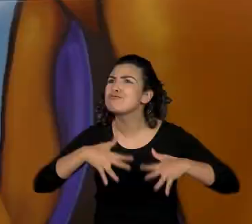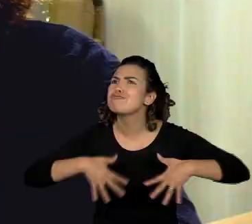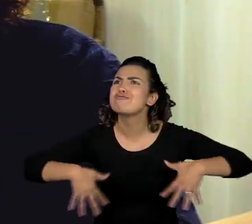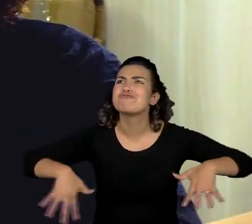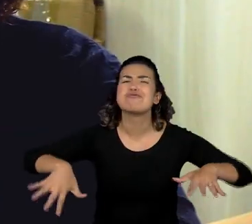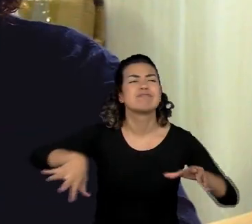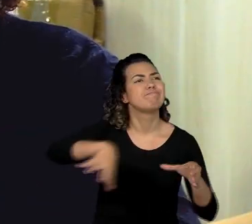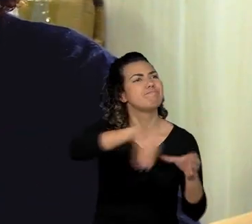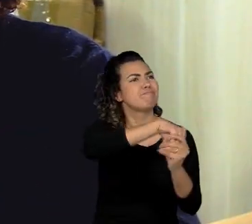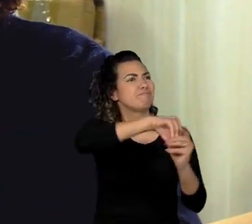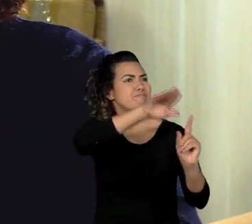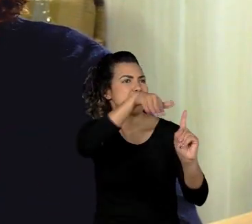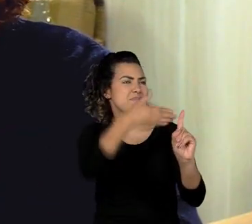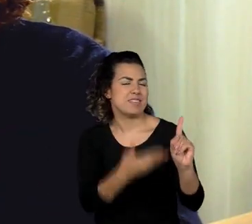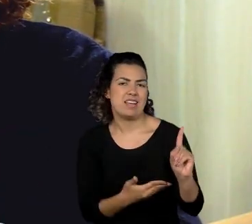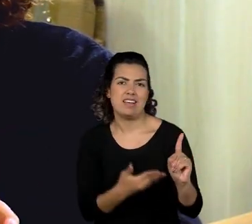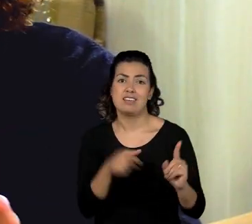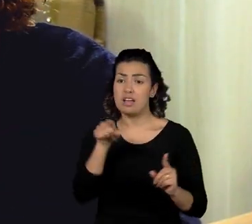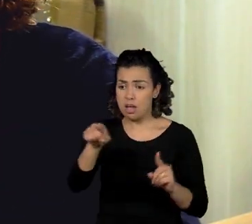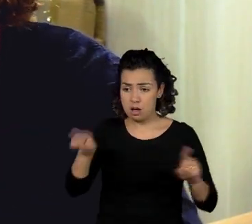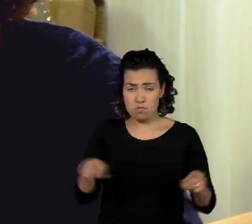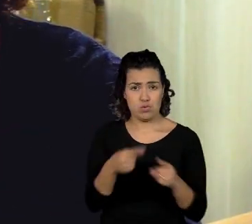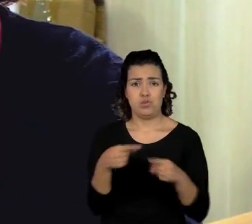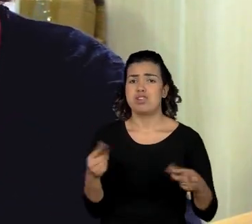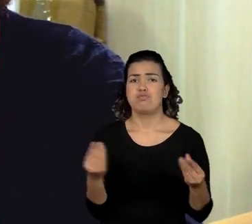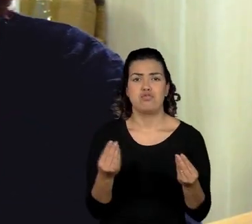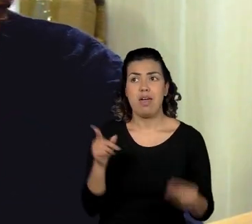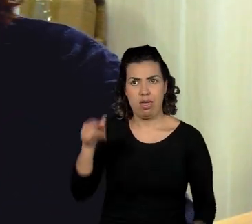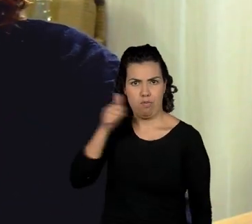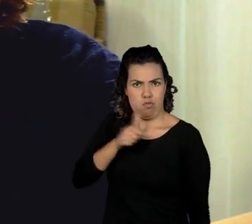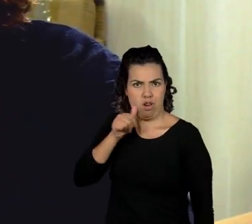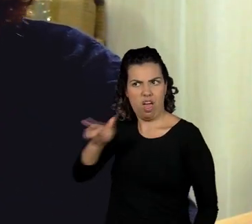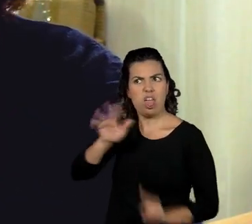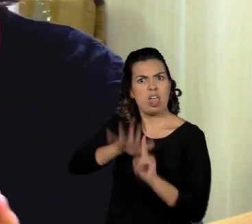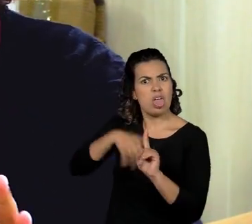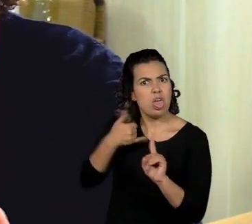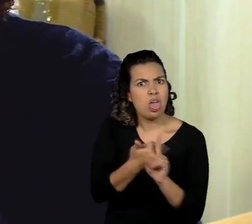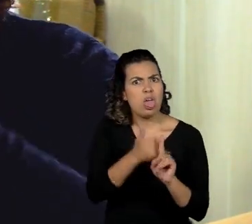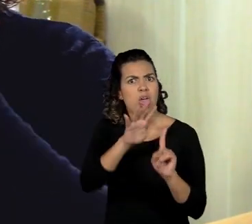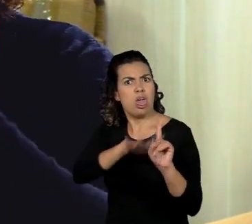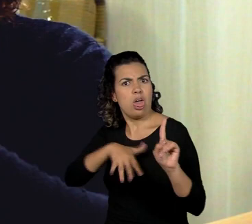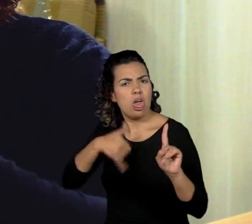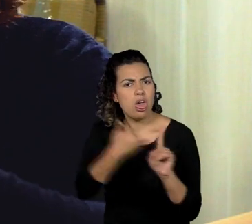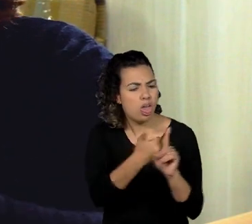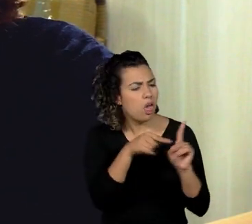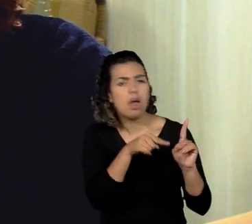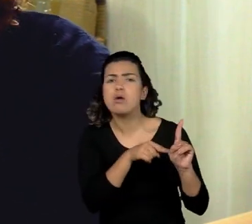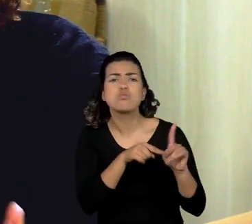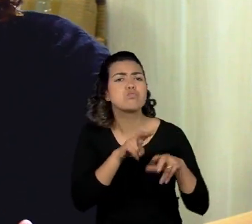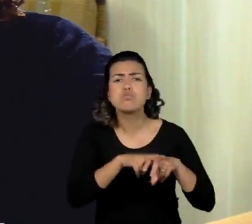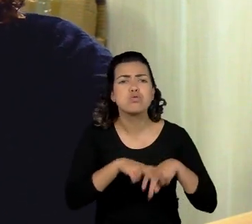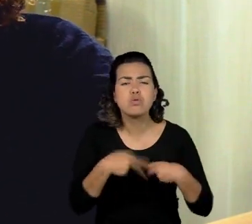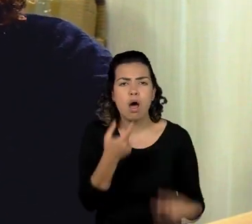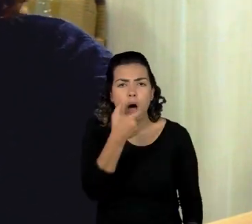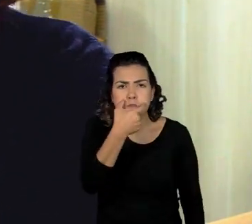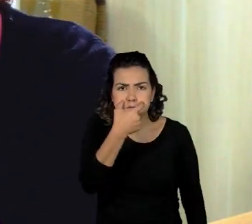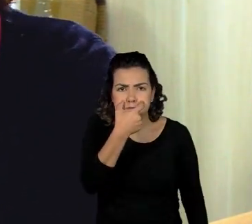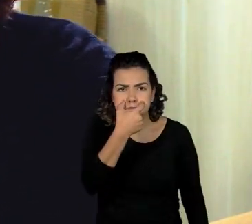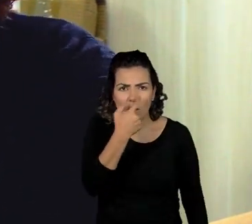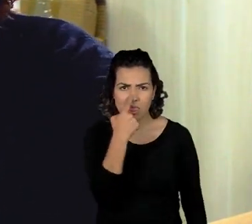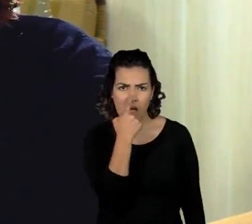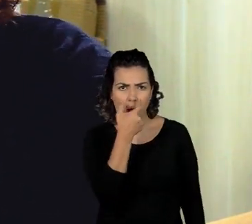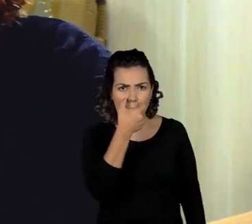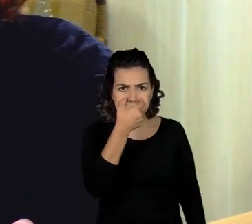cultural. É uma música que foi inspirada de uma mulher que sofreu muito bullying, e faz por causa do nariz dela. E aí ela falou assim,